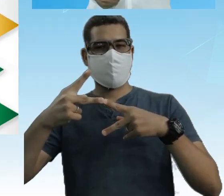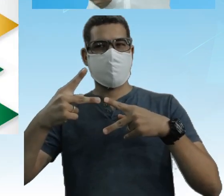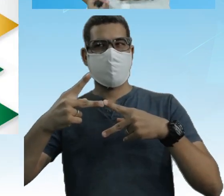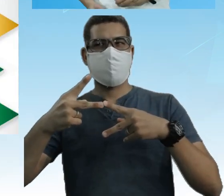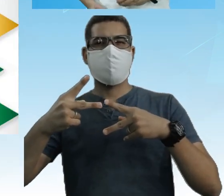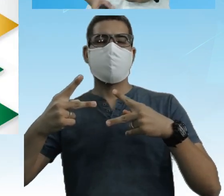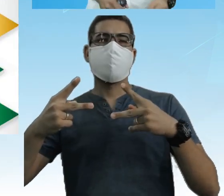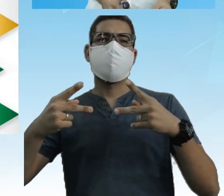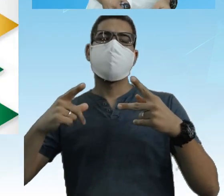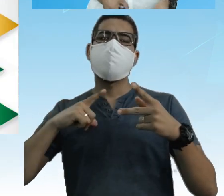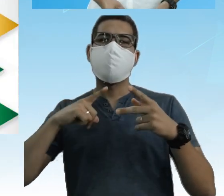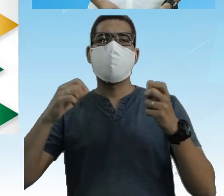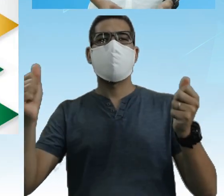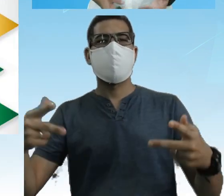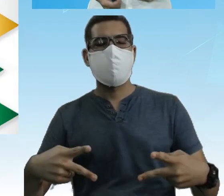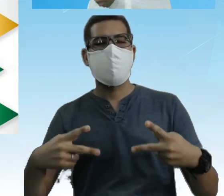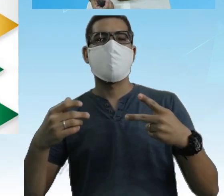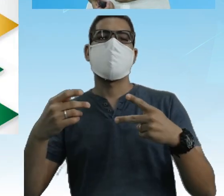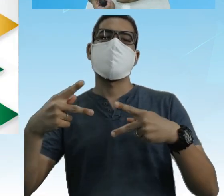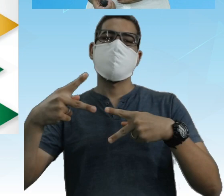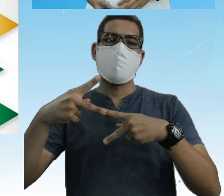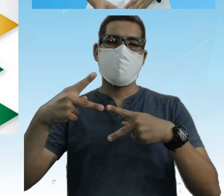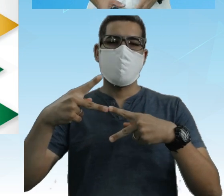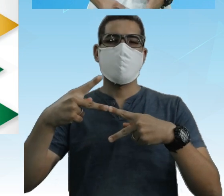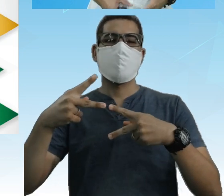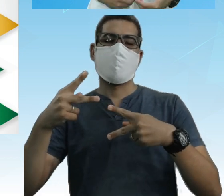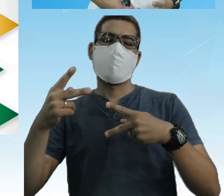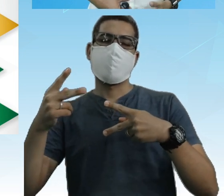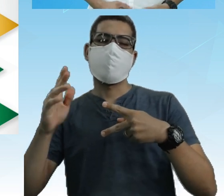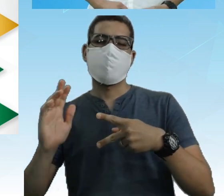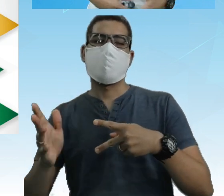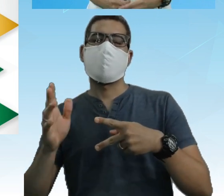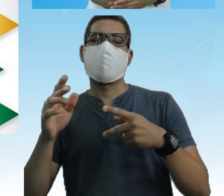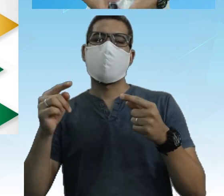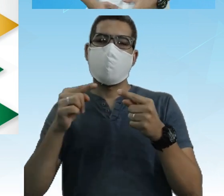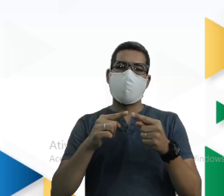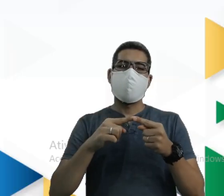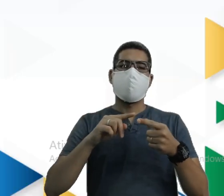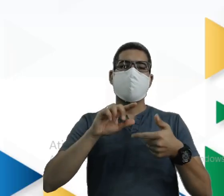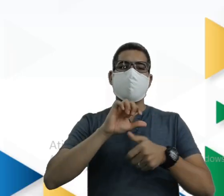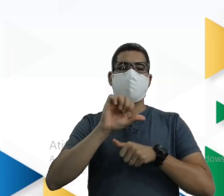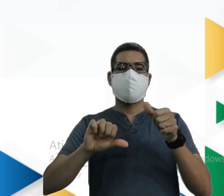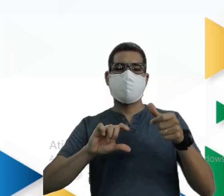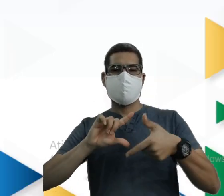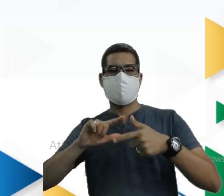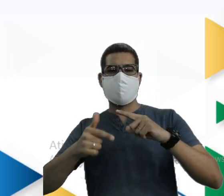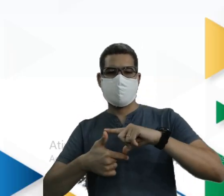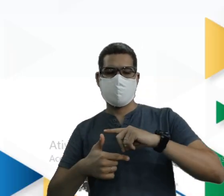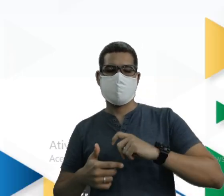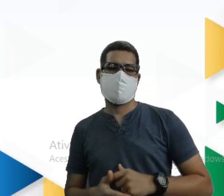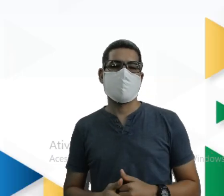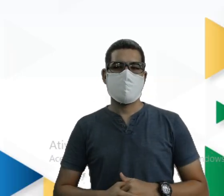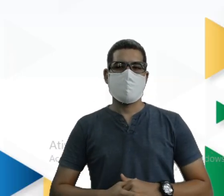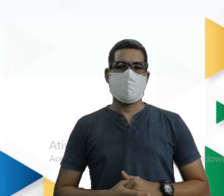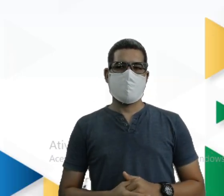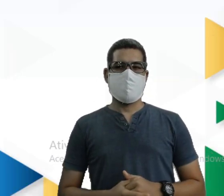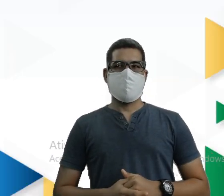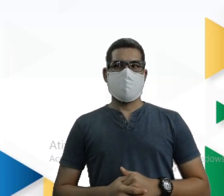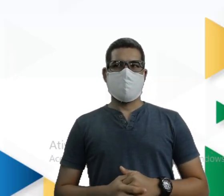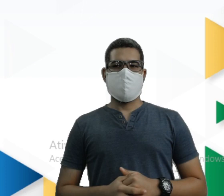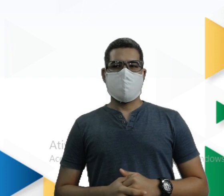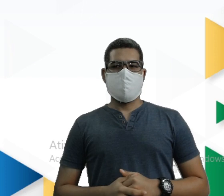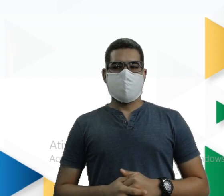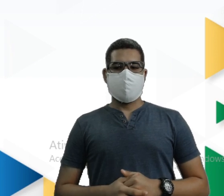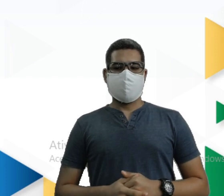falar de transformações geométricas, não posso deixar de fora o básico conceito sobre polígonos no sistema de